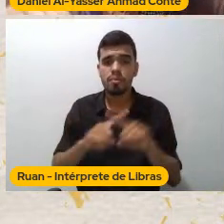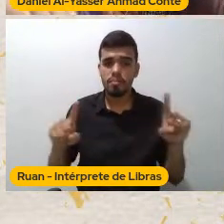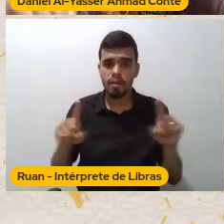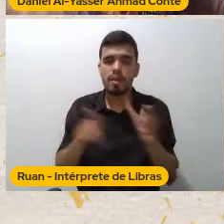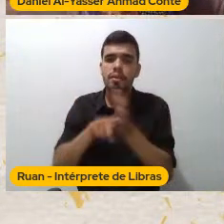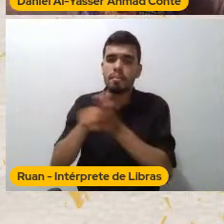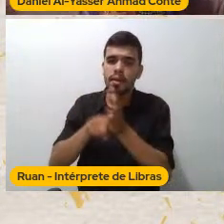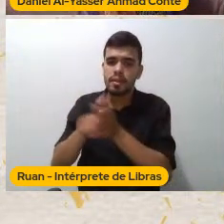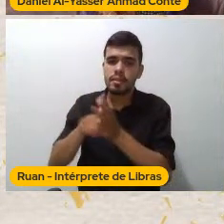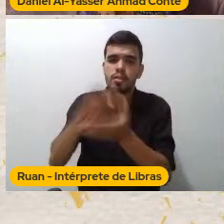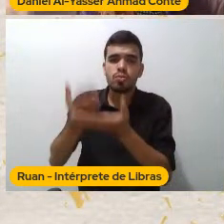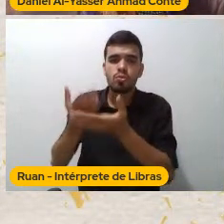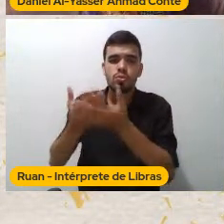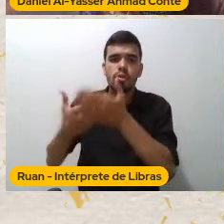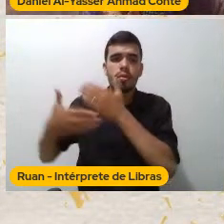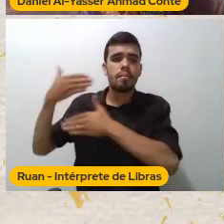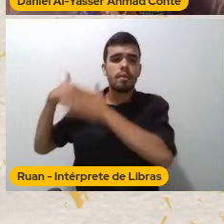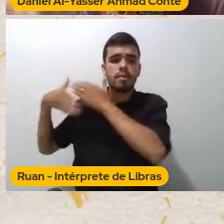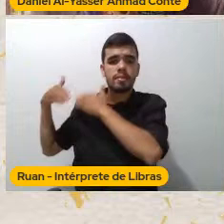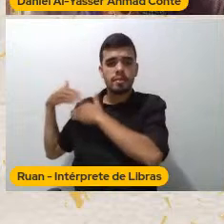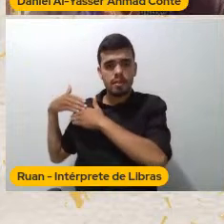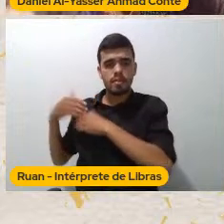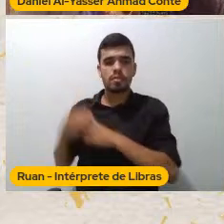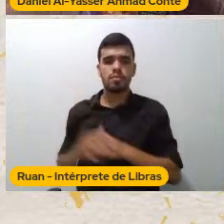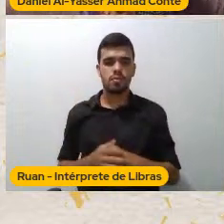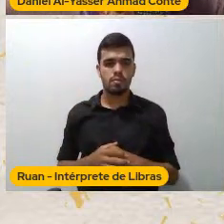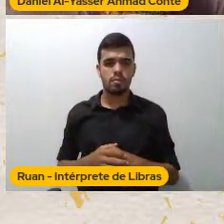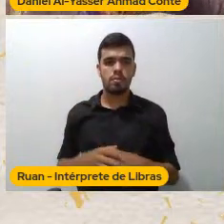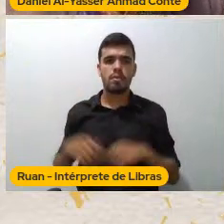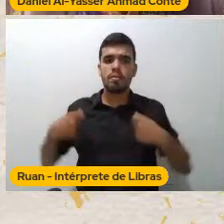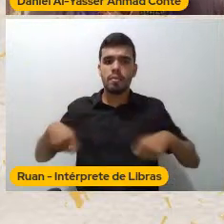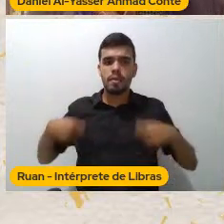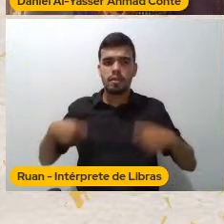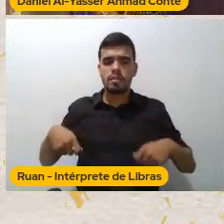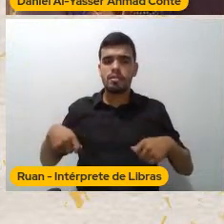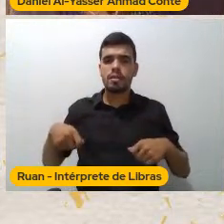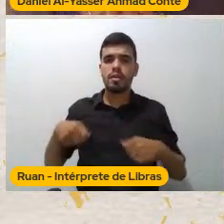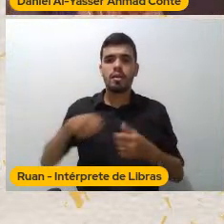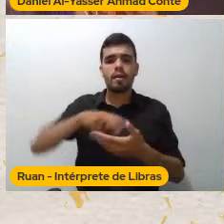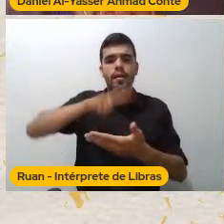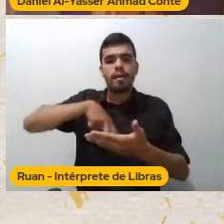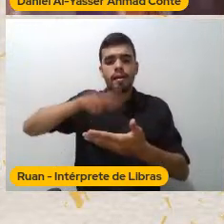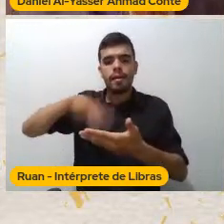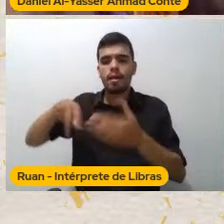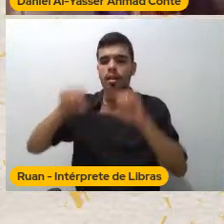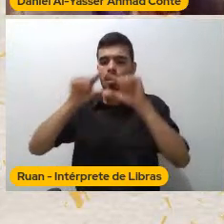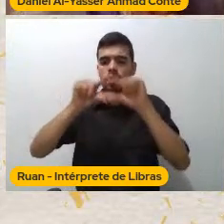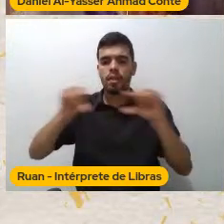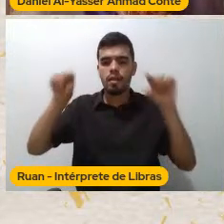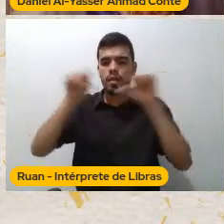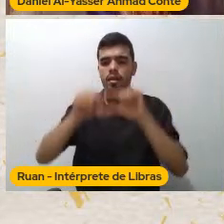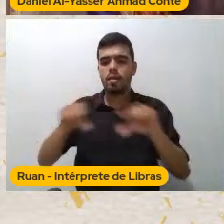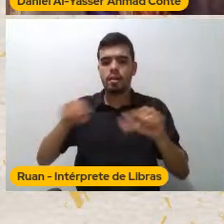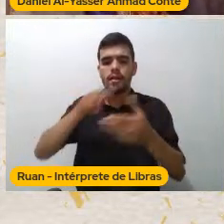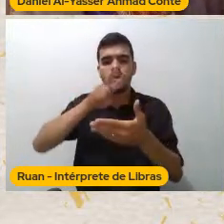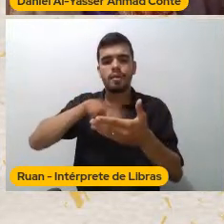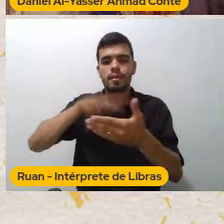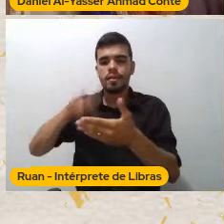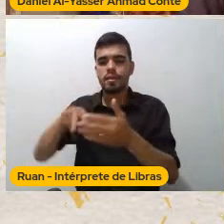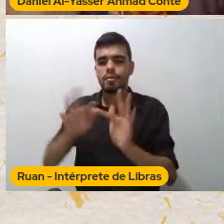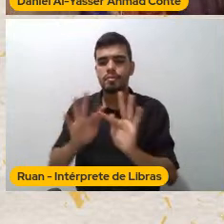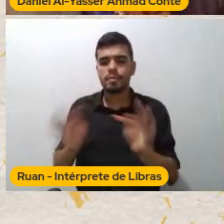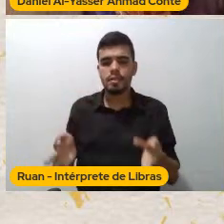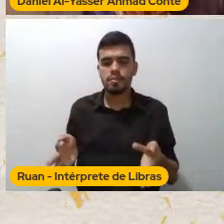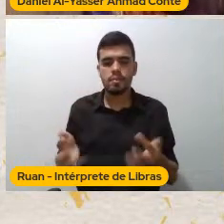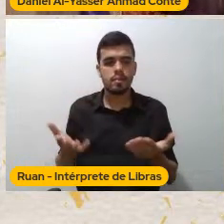absolutamente nada Eles são curiosos Leem meia dúzia de parágrafos E ficam repetindo a revelia E não leem a fonte Para que